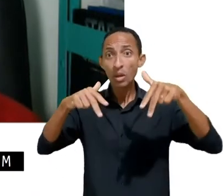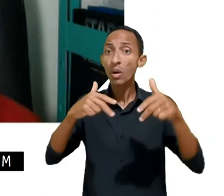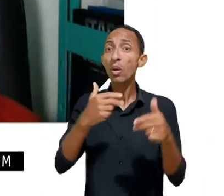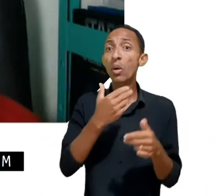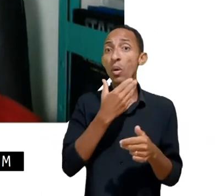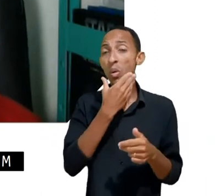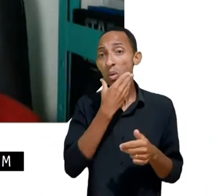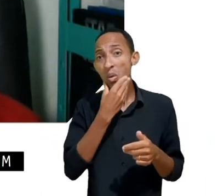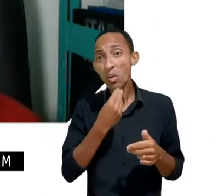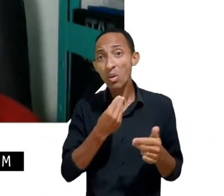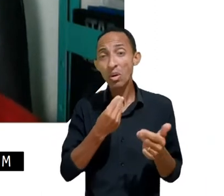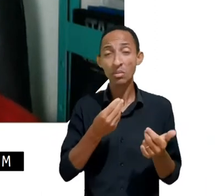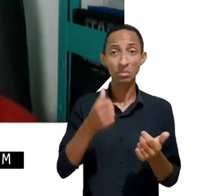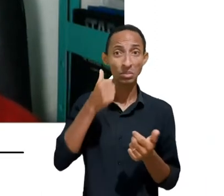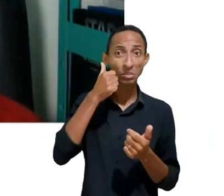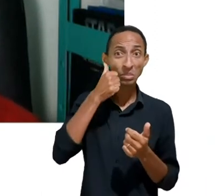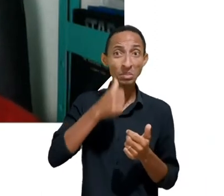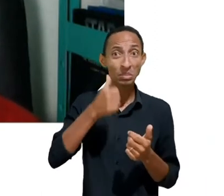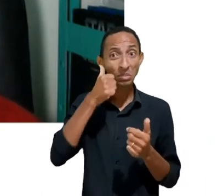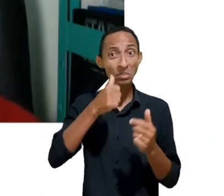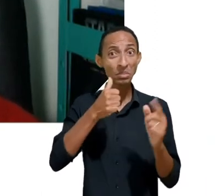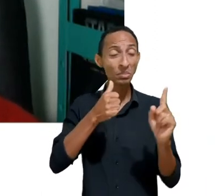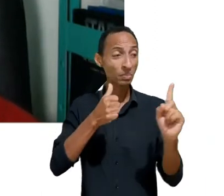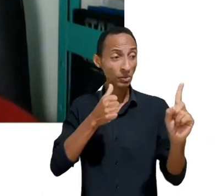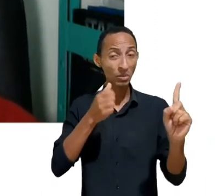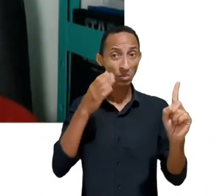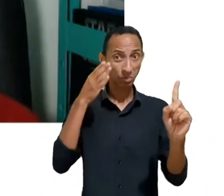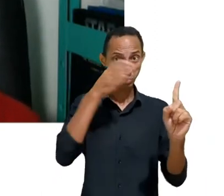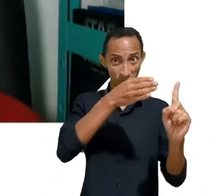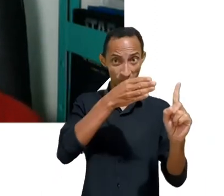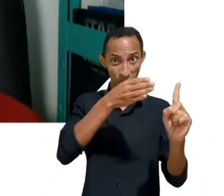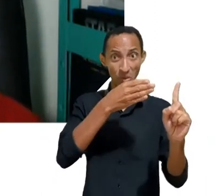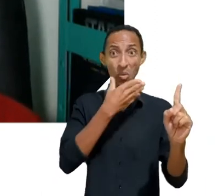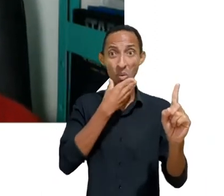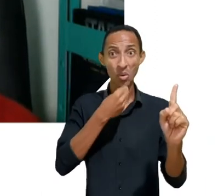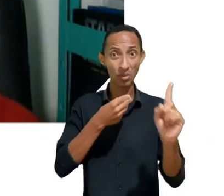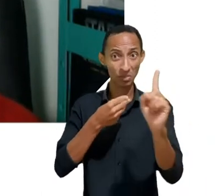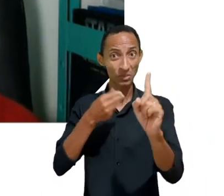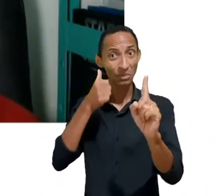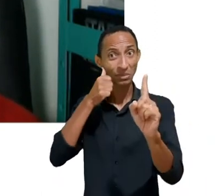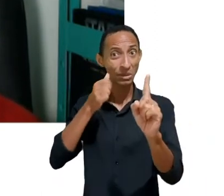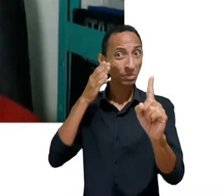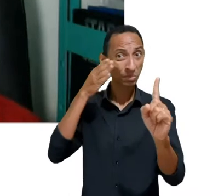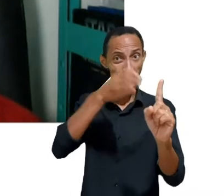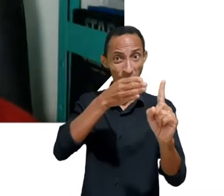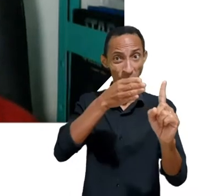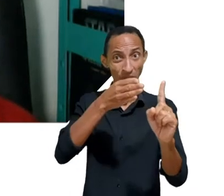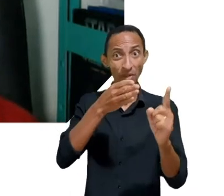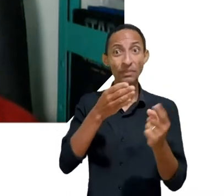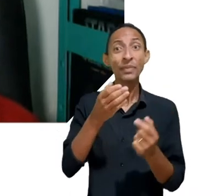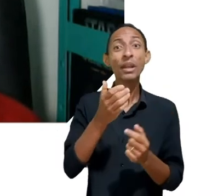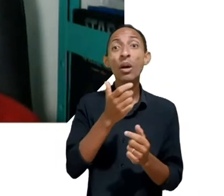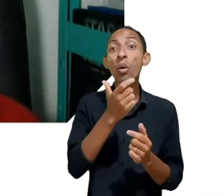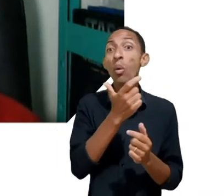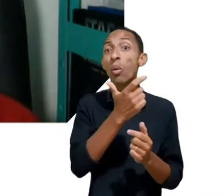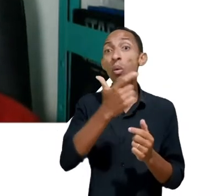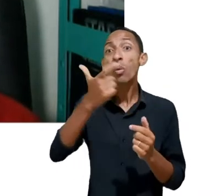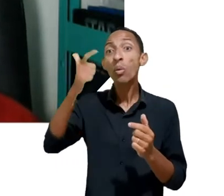representação um pouco mais igualitária recentemente. Por outro lado, quaisquer outras